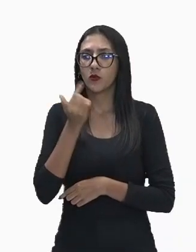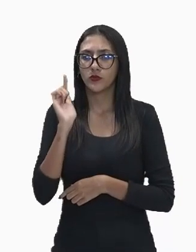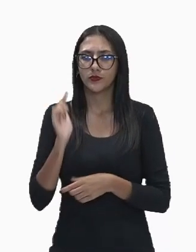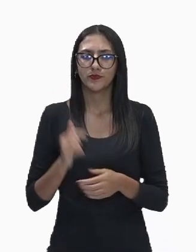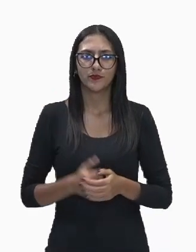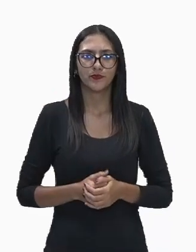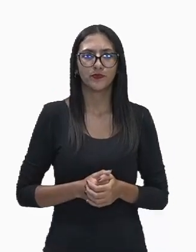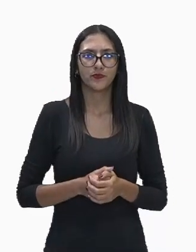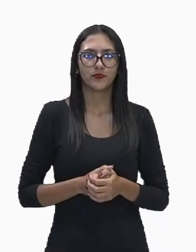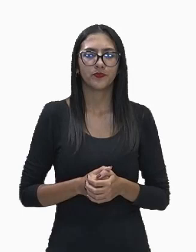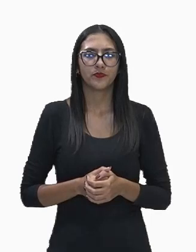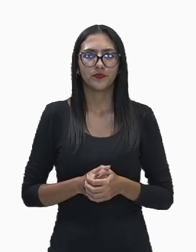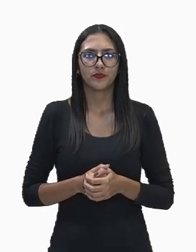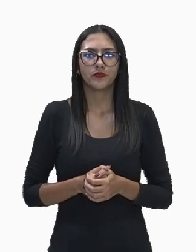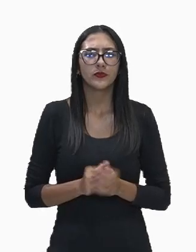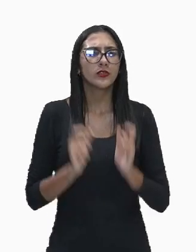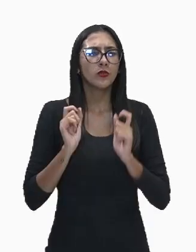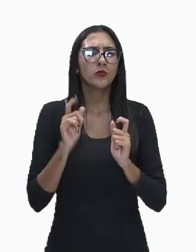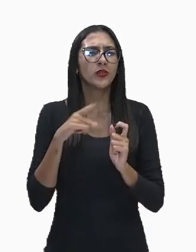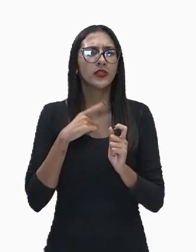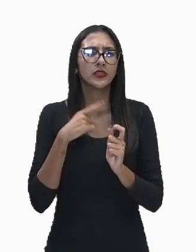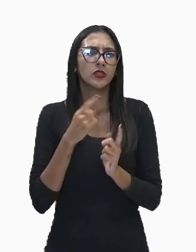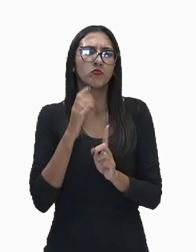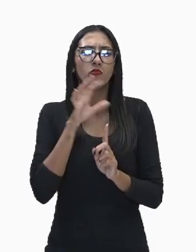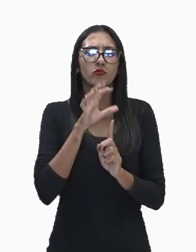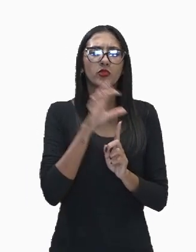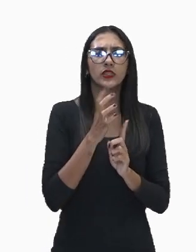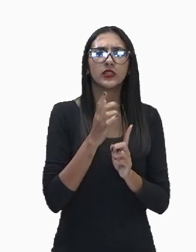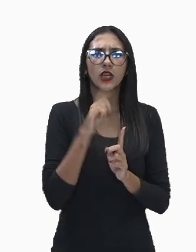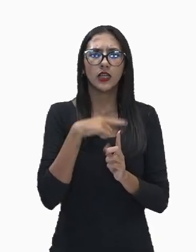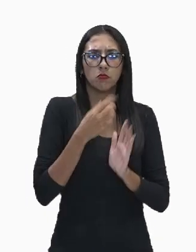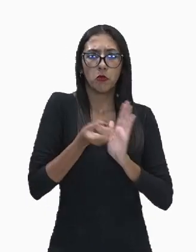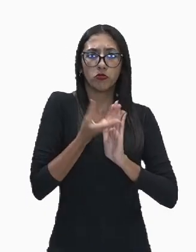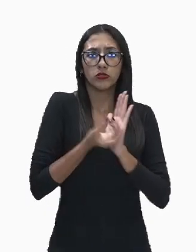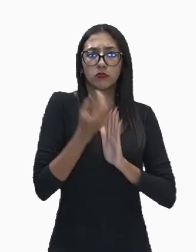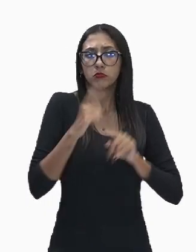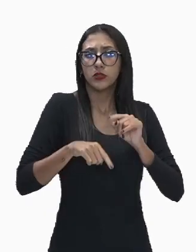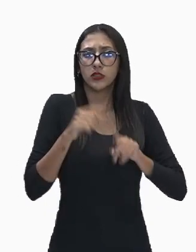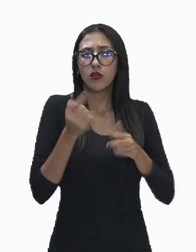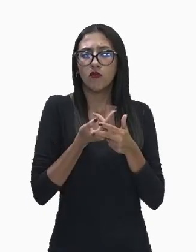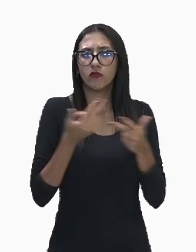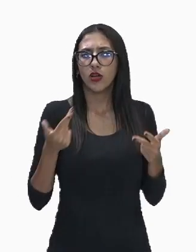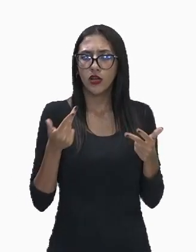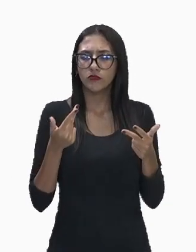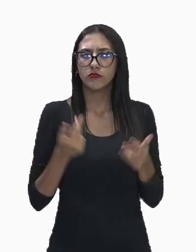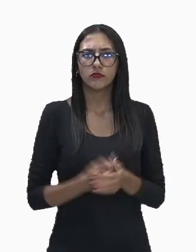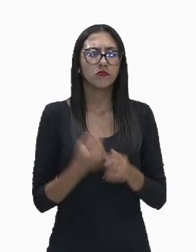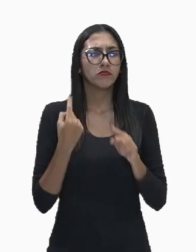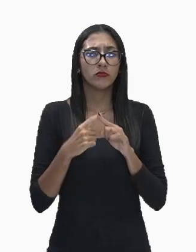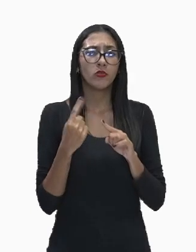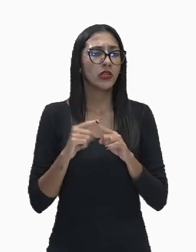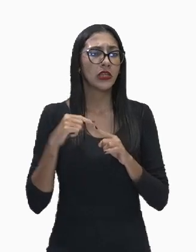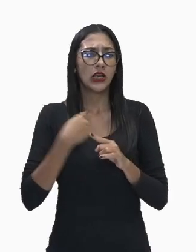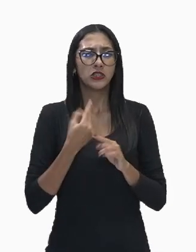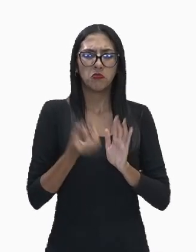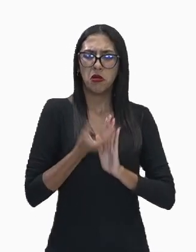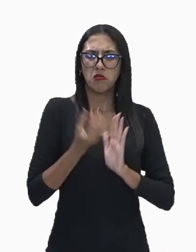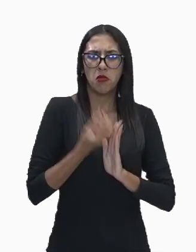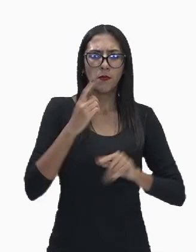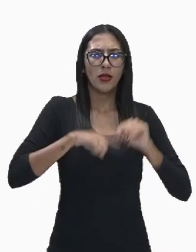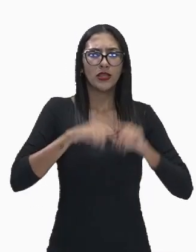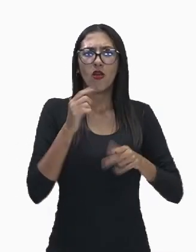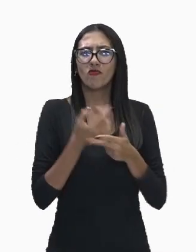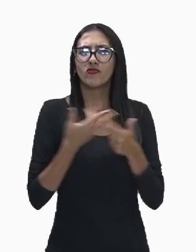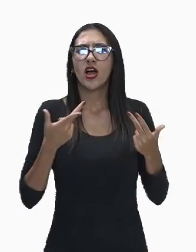fatores que influenciam a geração de resíduos sólidos urbanos? Por que que a gente gera tanto resíduo